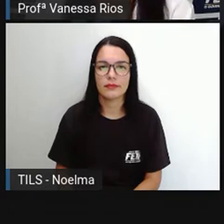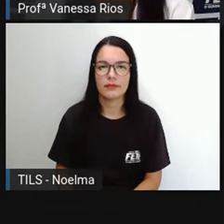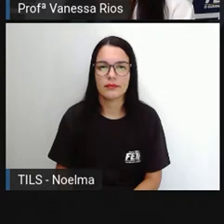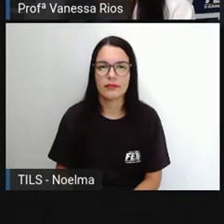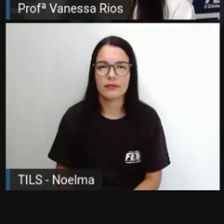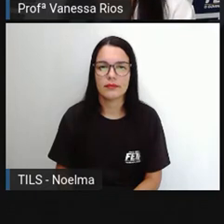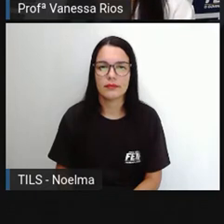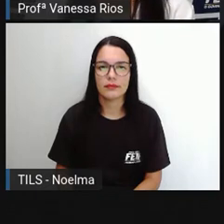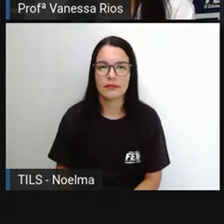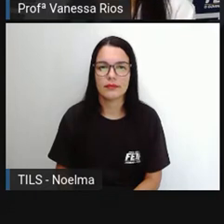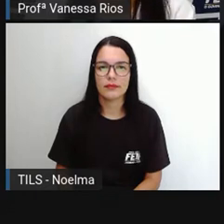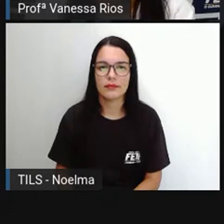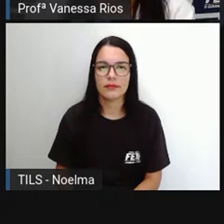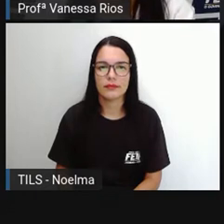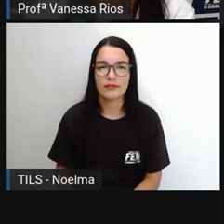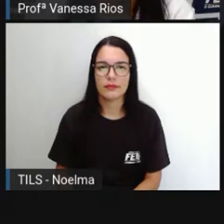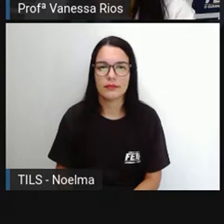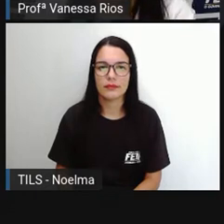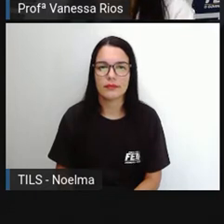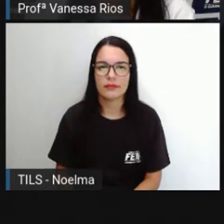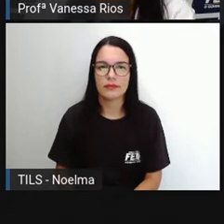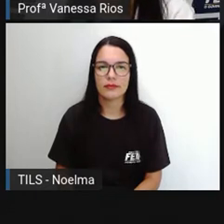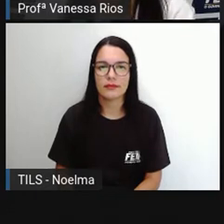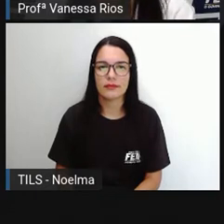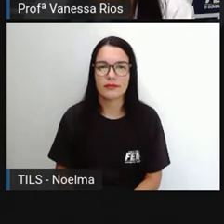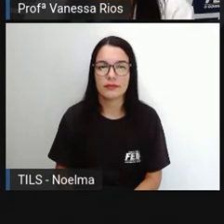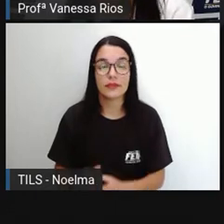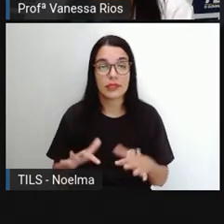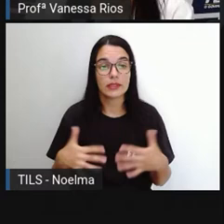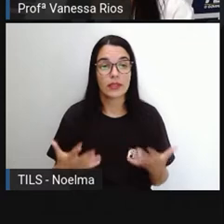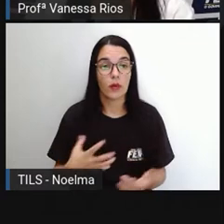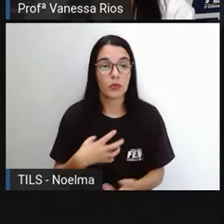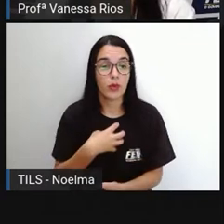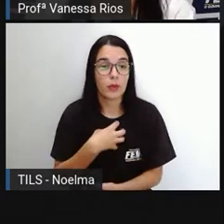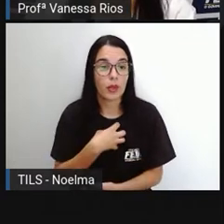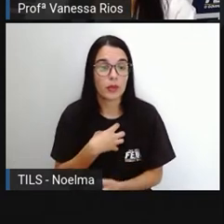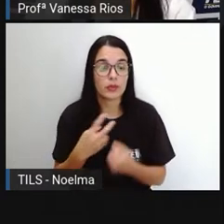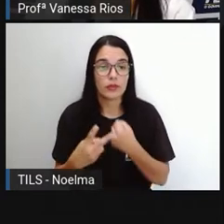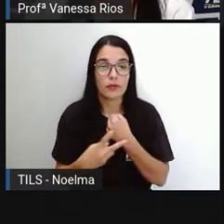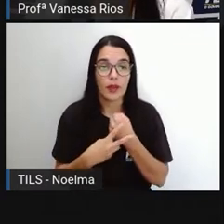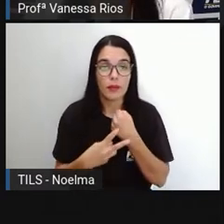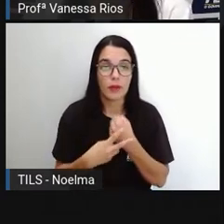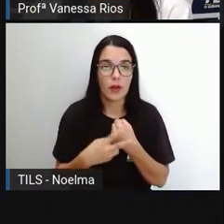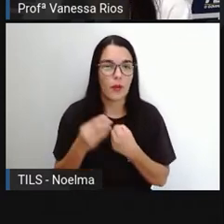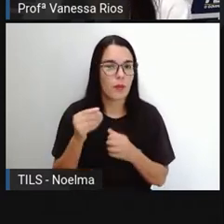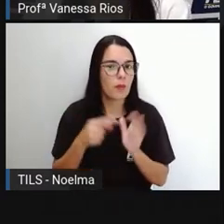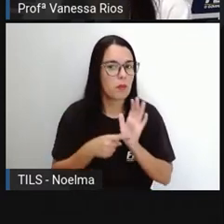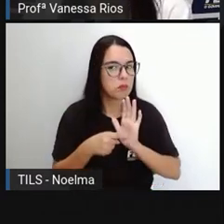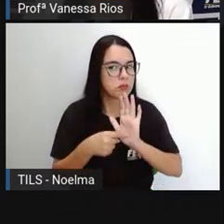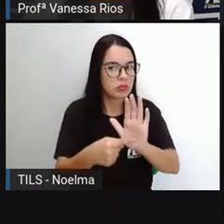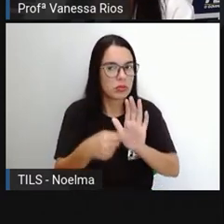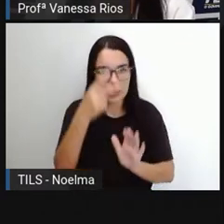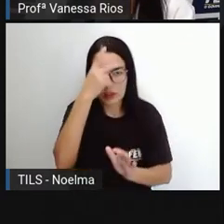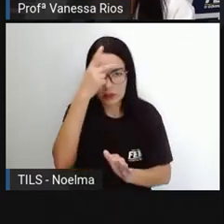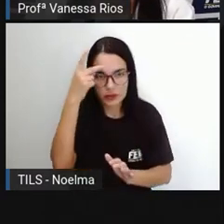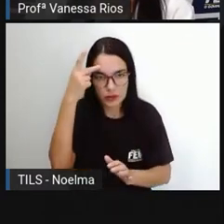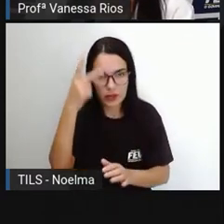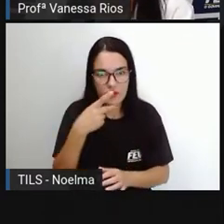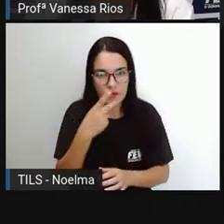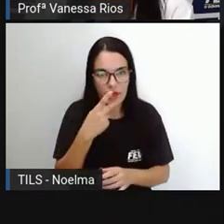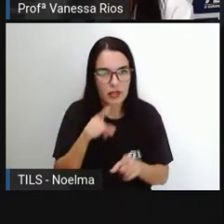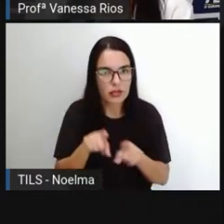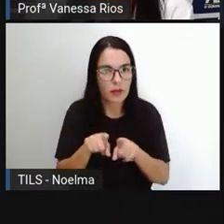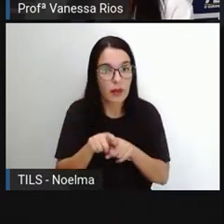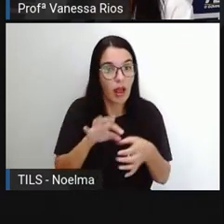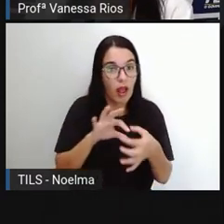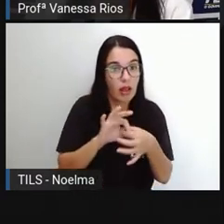E aí, então, lembrado dos modos verbais, né? Os modos verbais, eles expressam a relação da pessoa que fala em relação